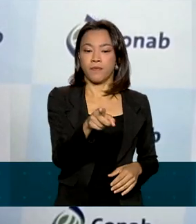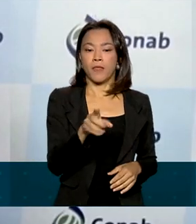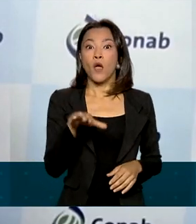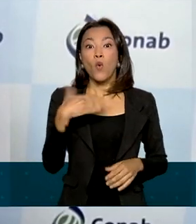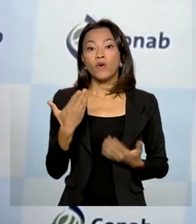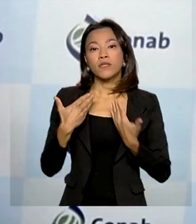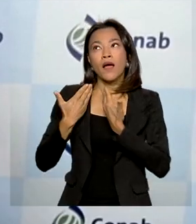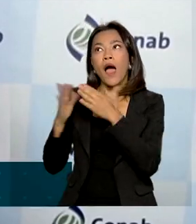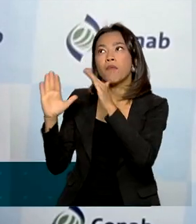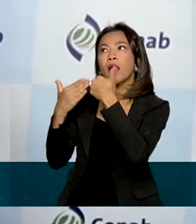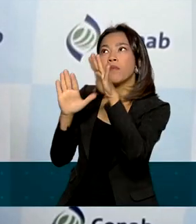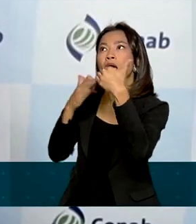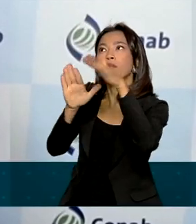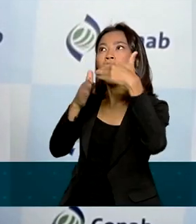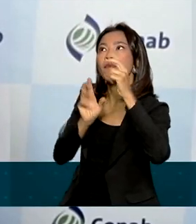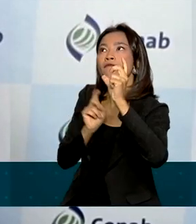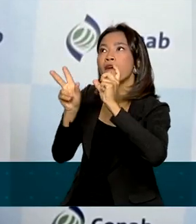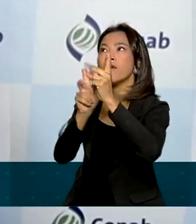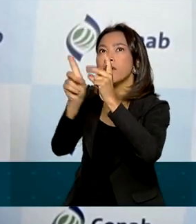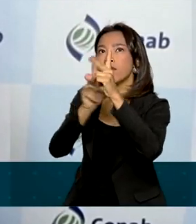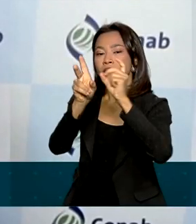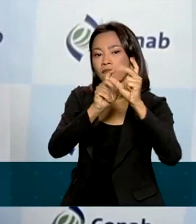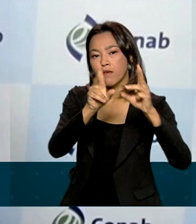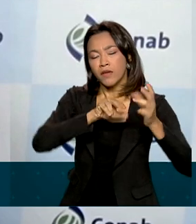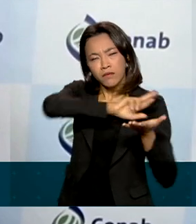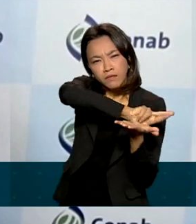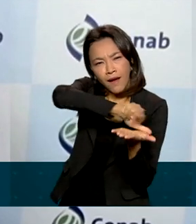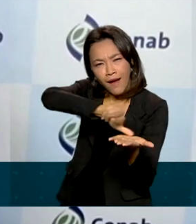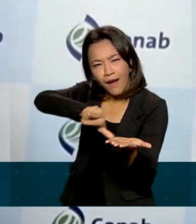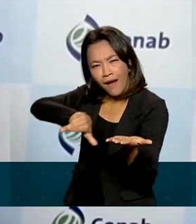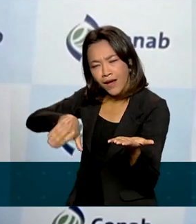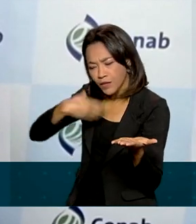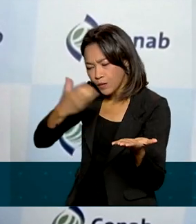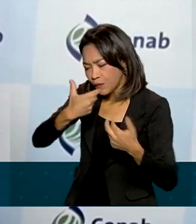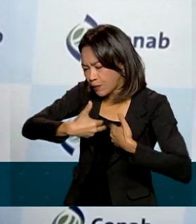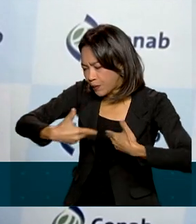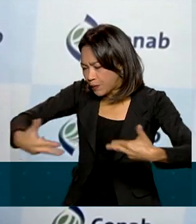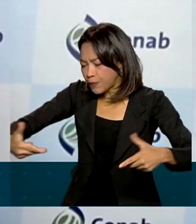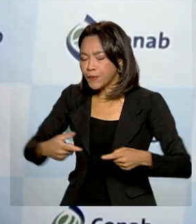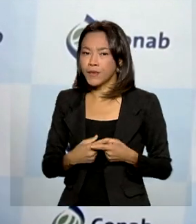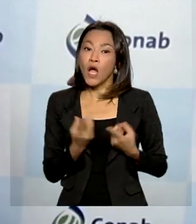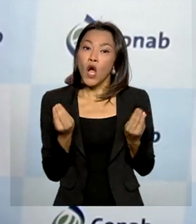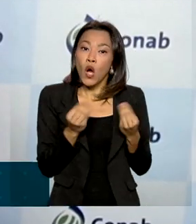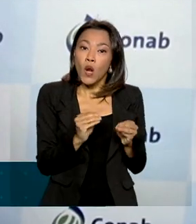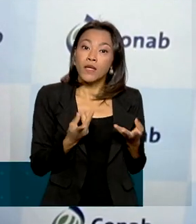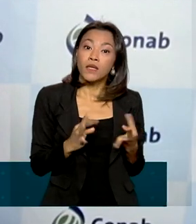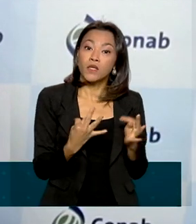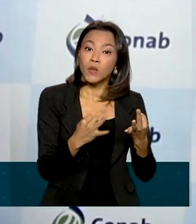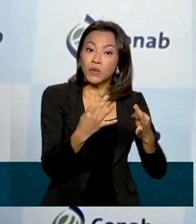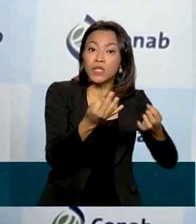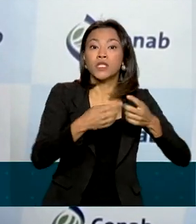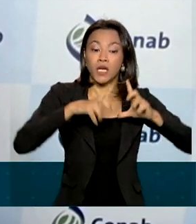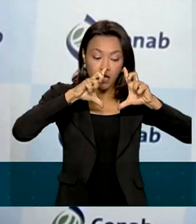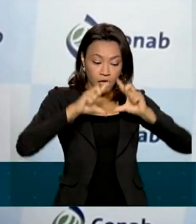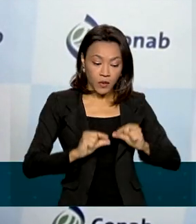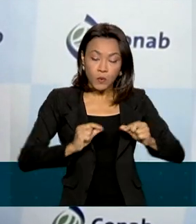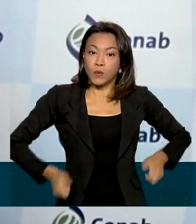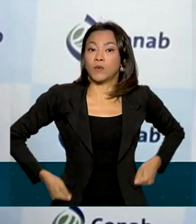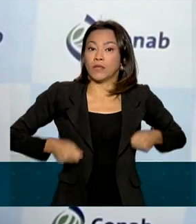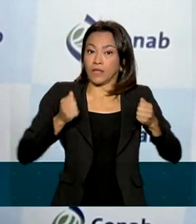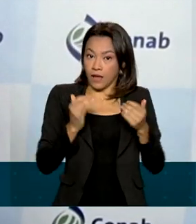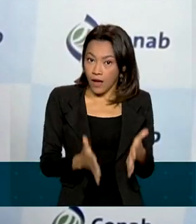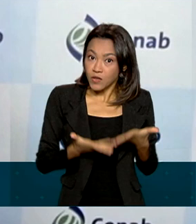novos mercados, você diversifica a produção, você incorpora tecnologia, você baixa custos, tudo